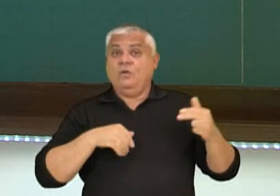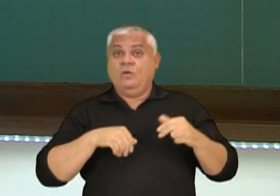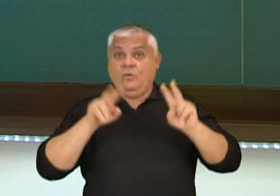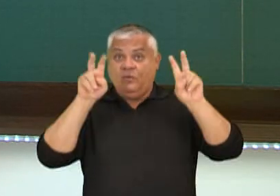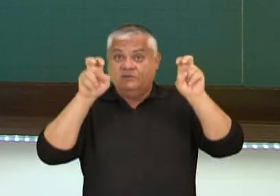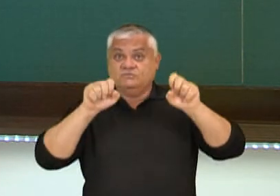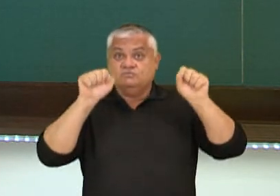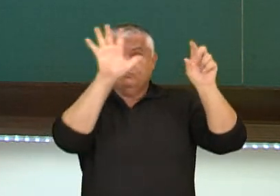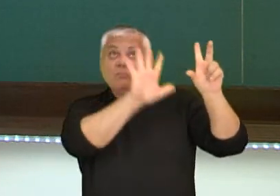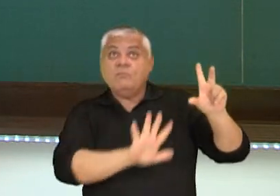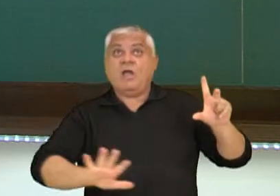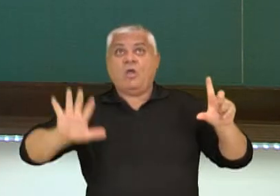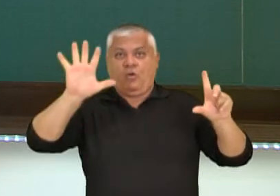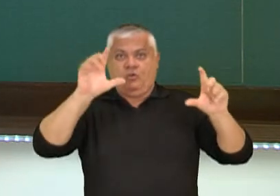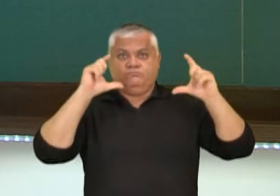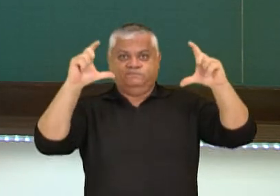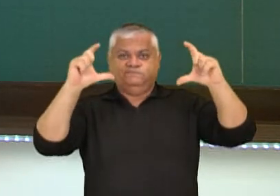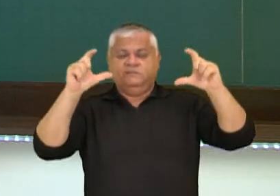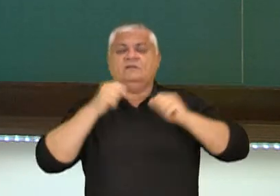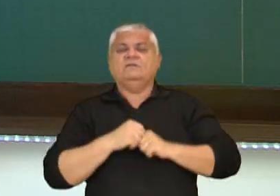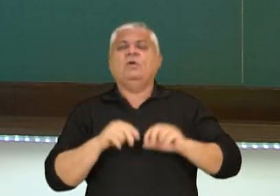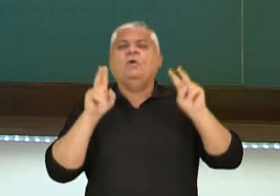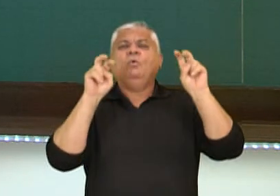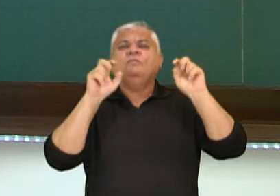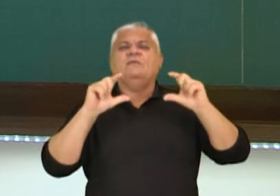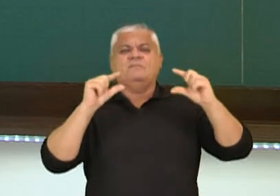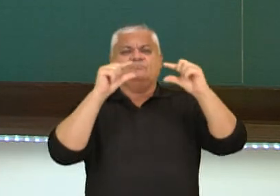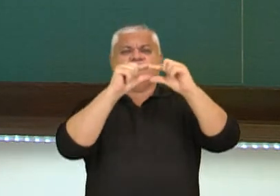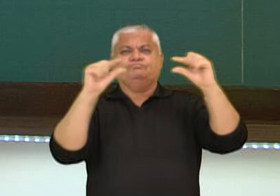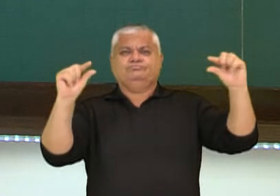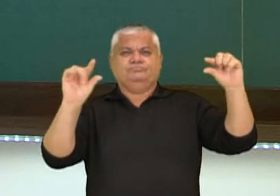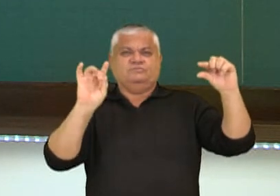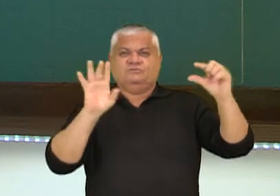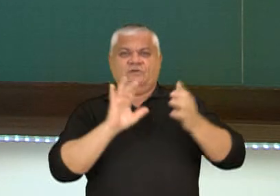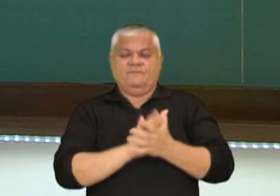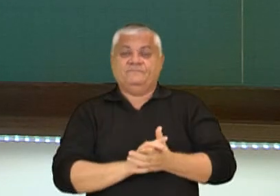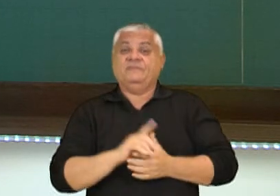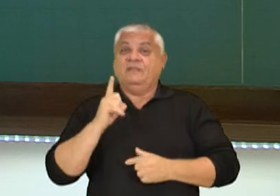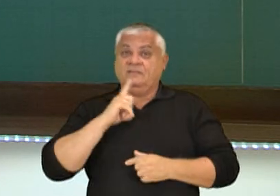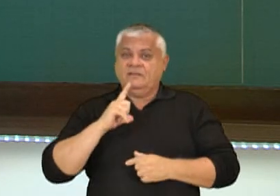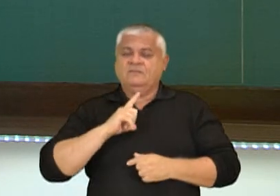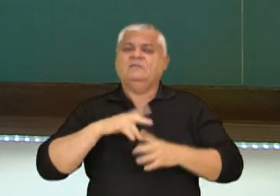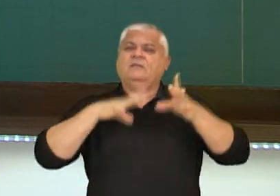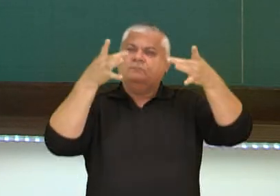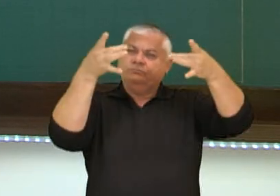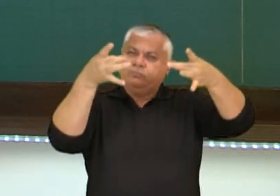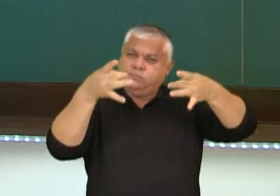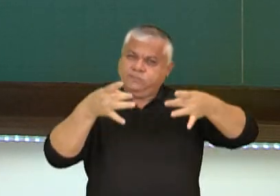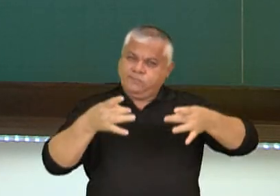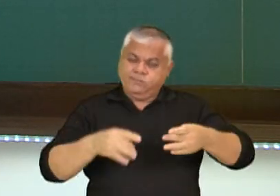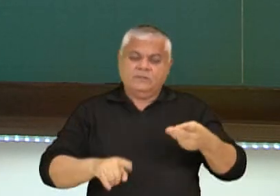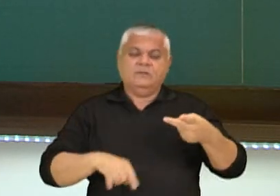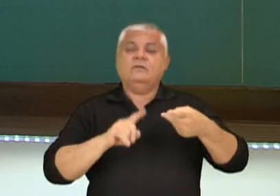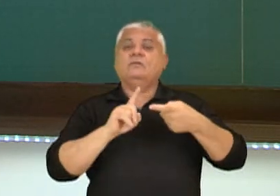amplo. O tema é o recorte, é o específico. Então, aqui nós temos o assunto, que é o cavalo. E cada uma delas, a